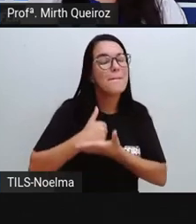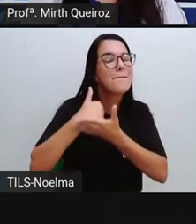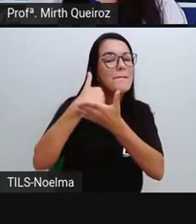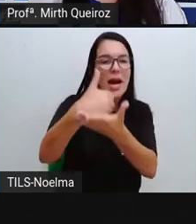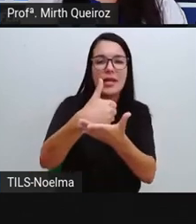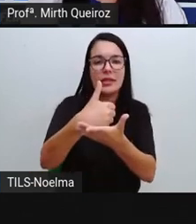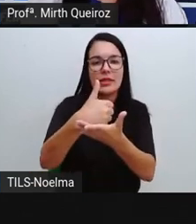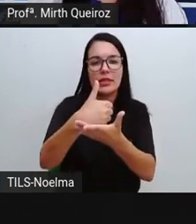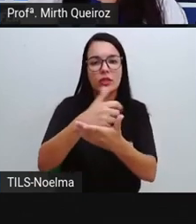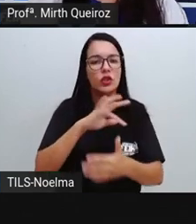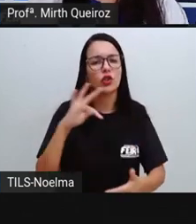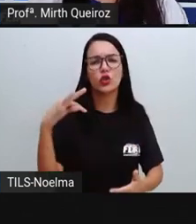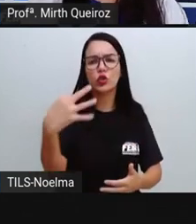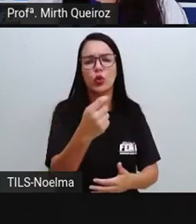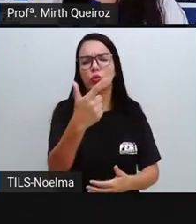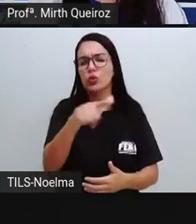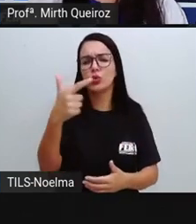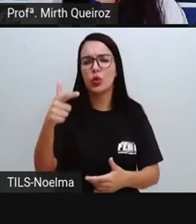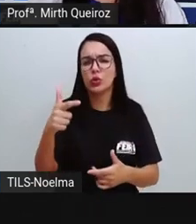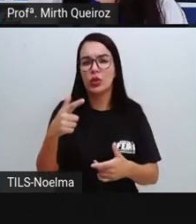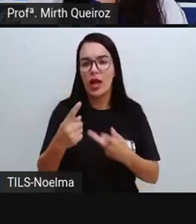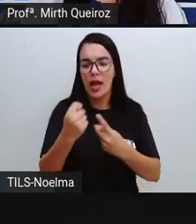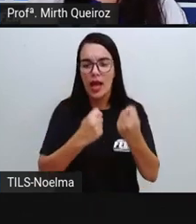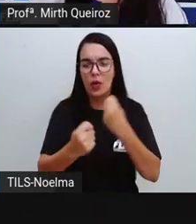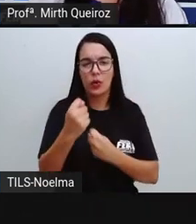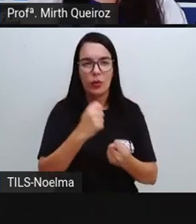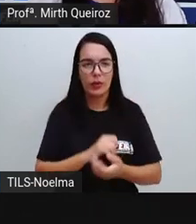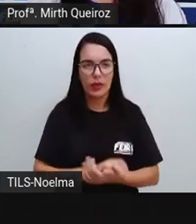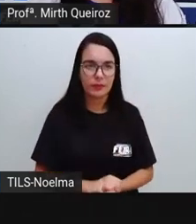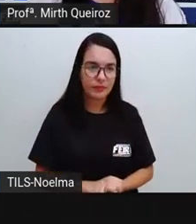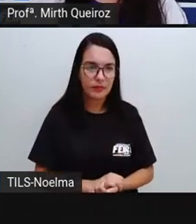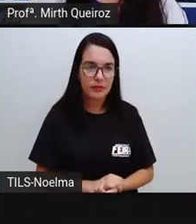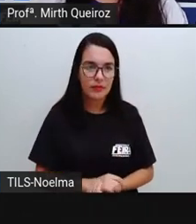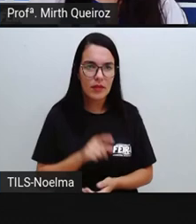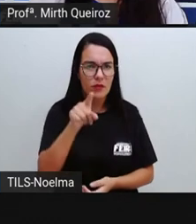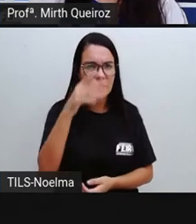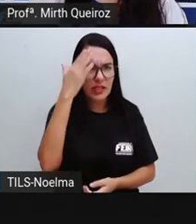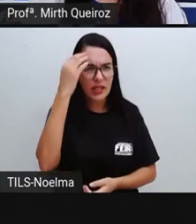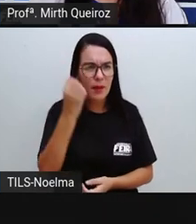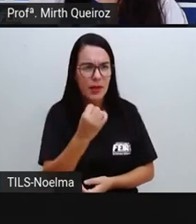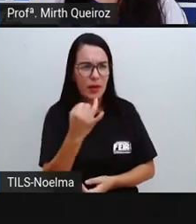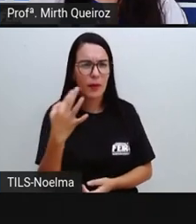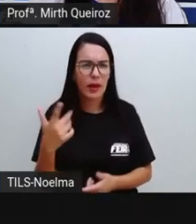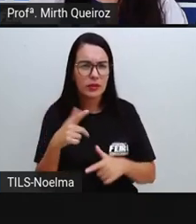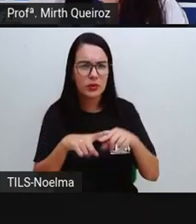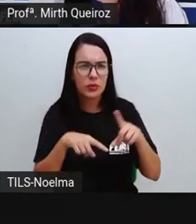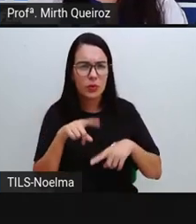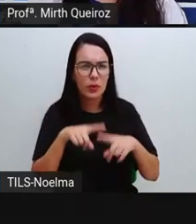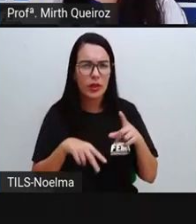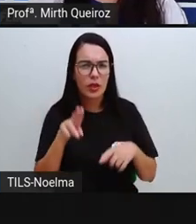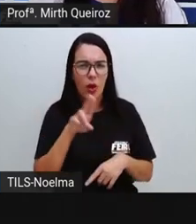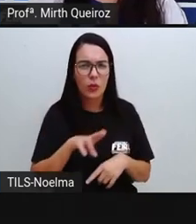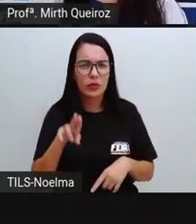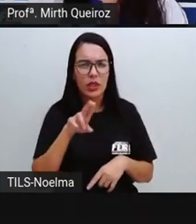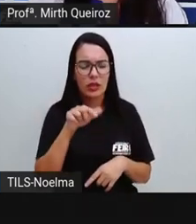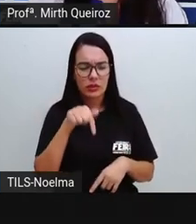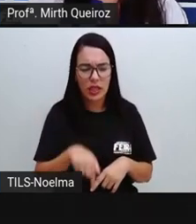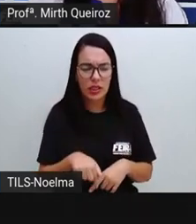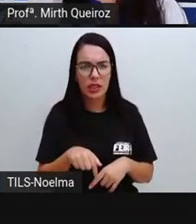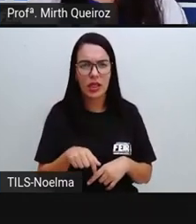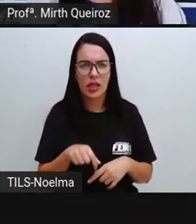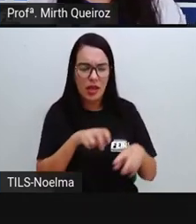econômicos, né? Quais são os produtos que são cultivados aqui? E aí, vocês sabem quais são os produtos que são cultivados aqui